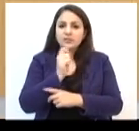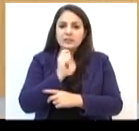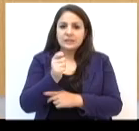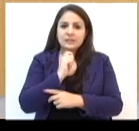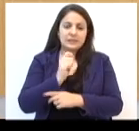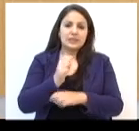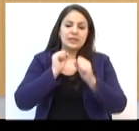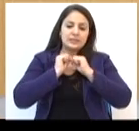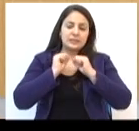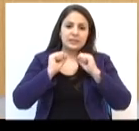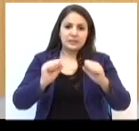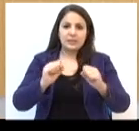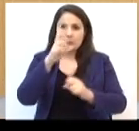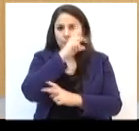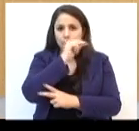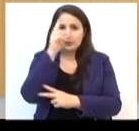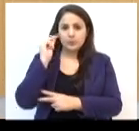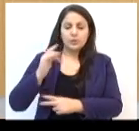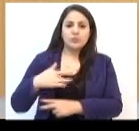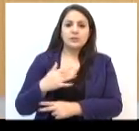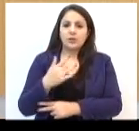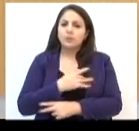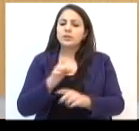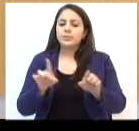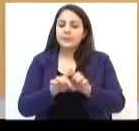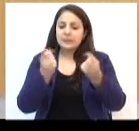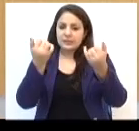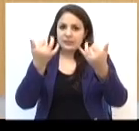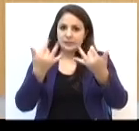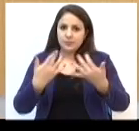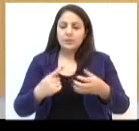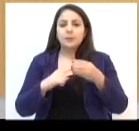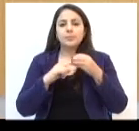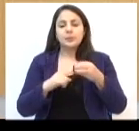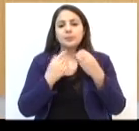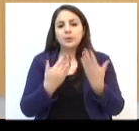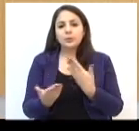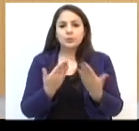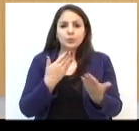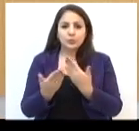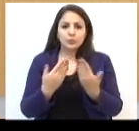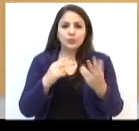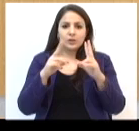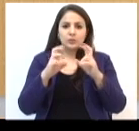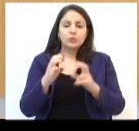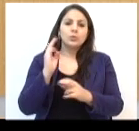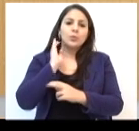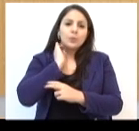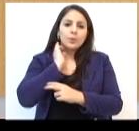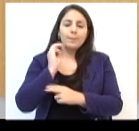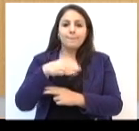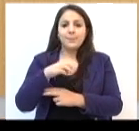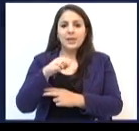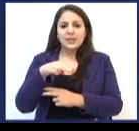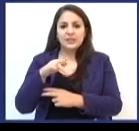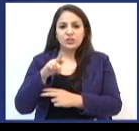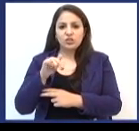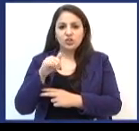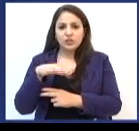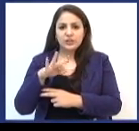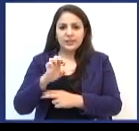entrevista com o Secretário Municipal da Saúde. Ele esclarece as principais dúvidas sobre a meningite.